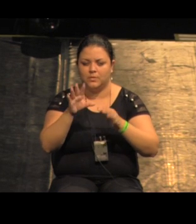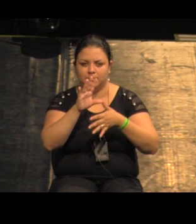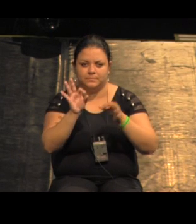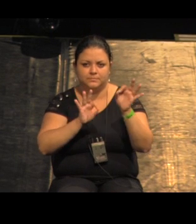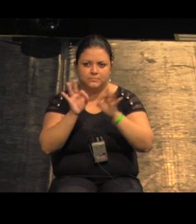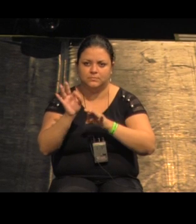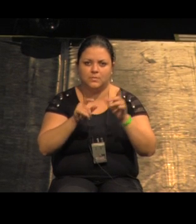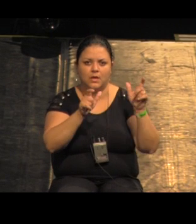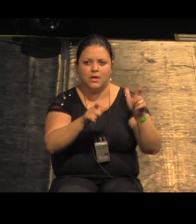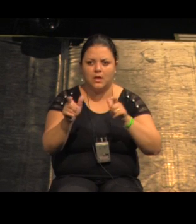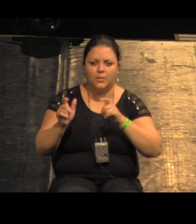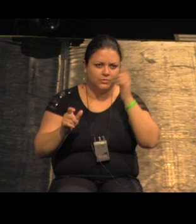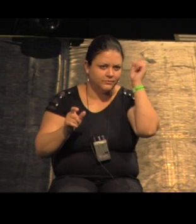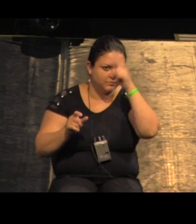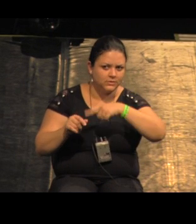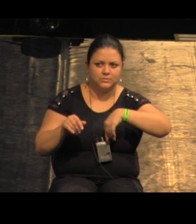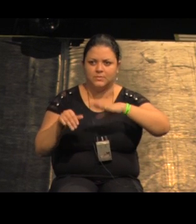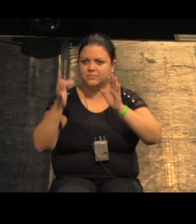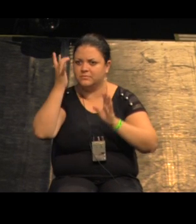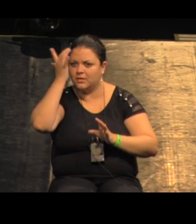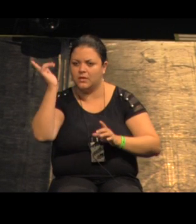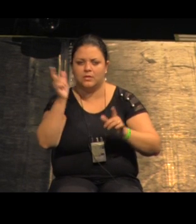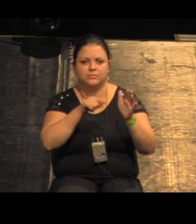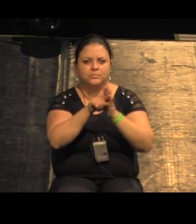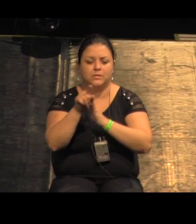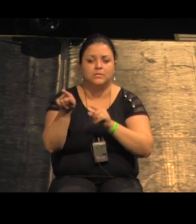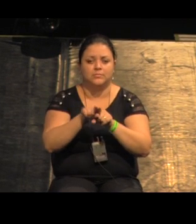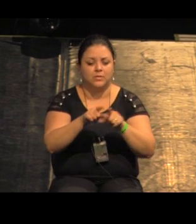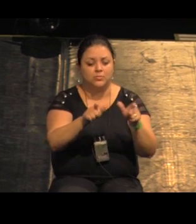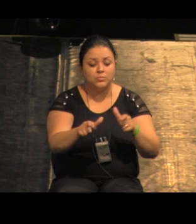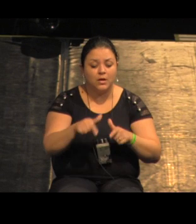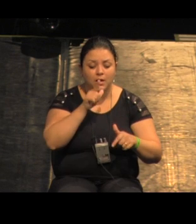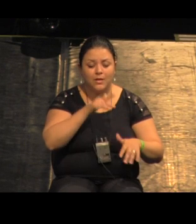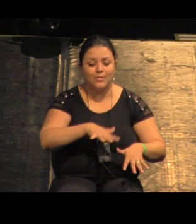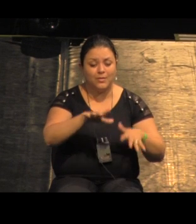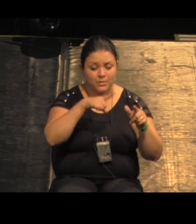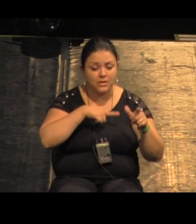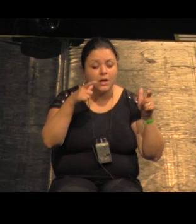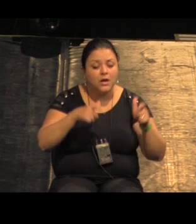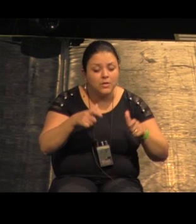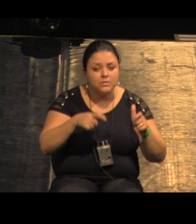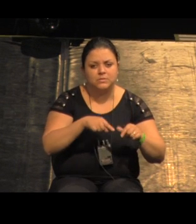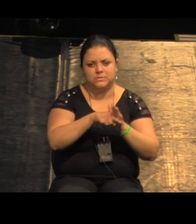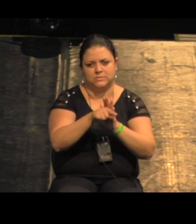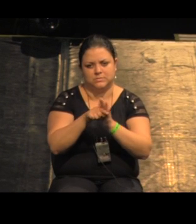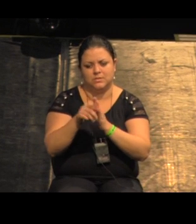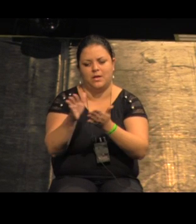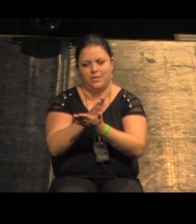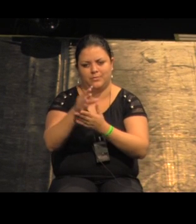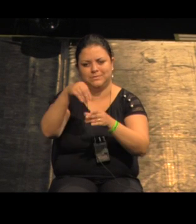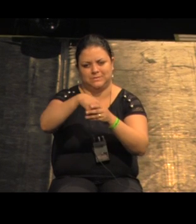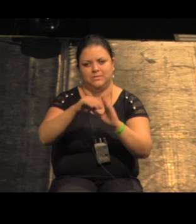críticos em cada critério os pontos de alagamento aqui como eu falei o acesso e alguns dentro da favela